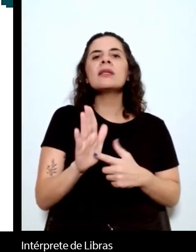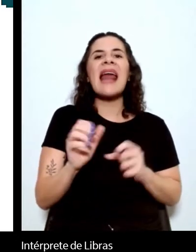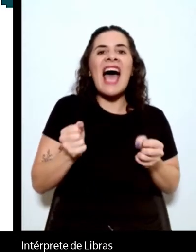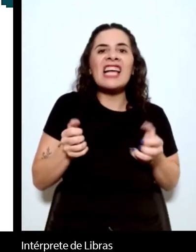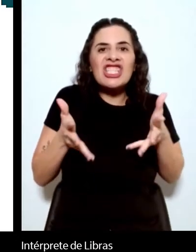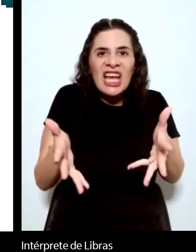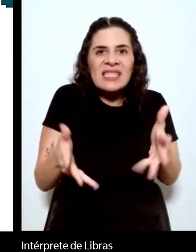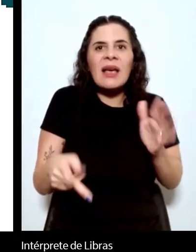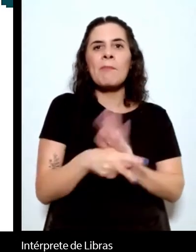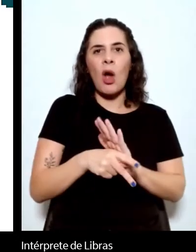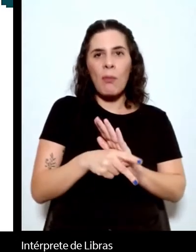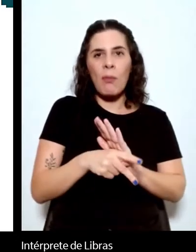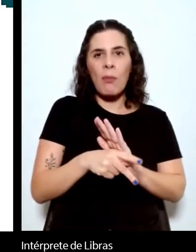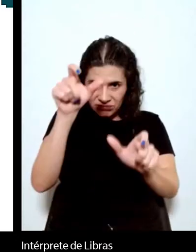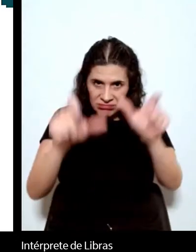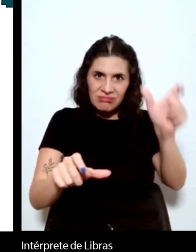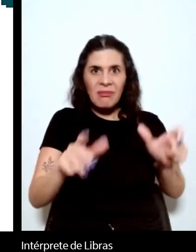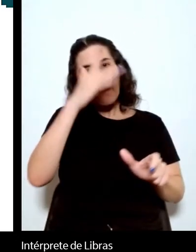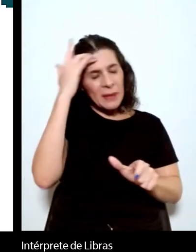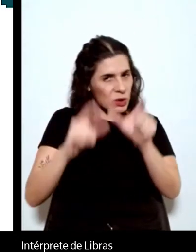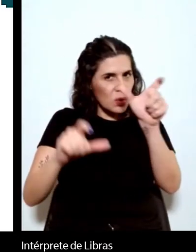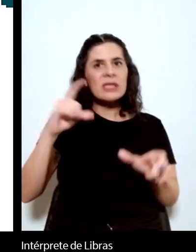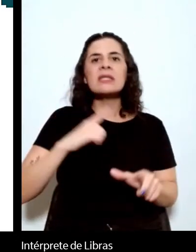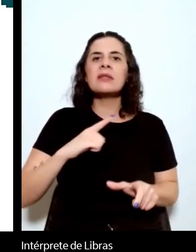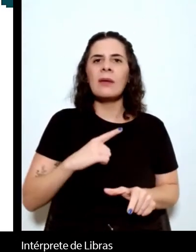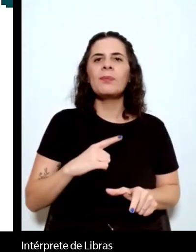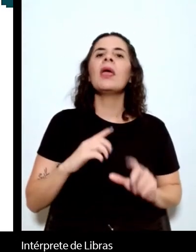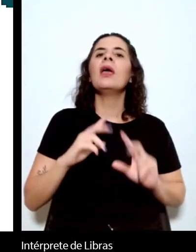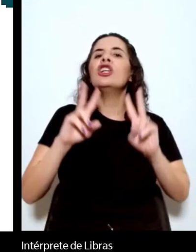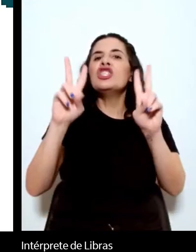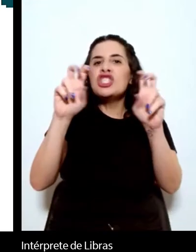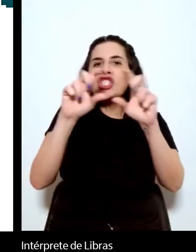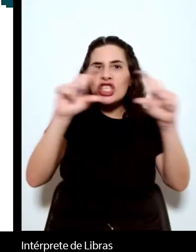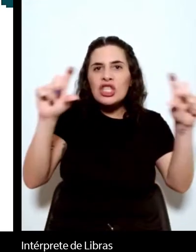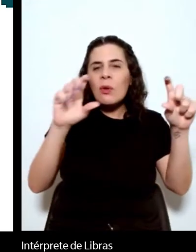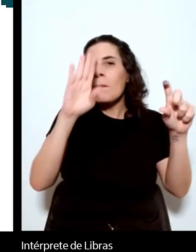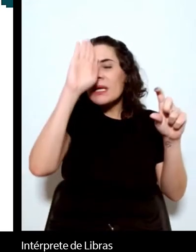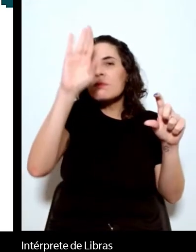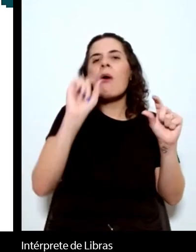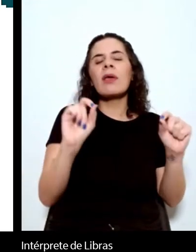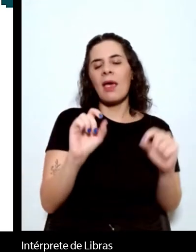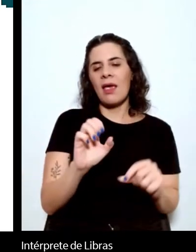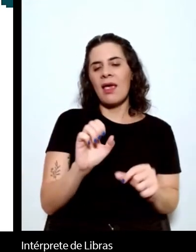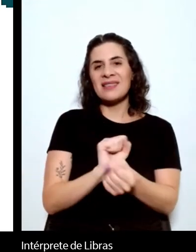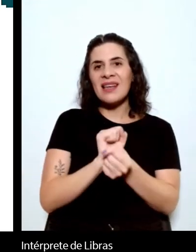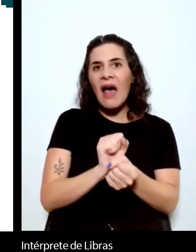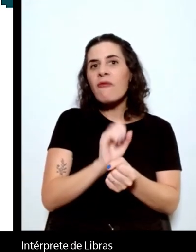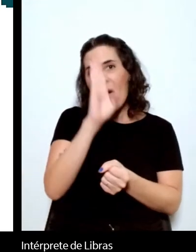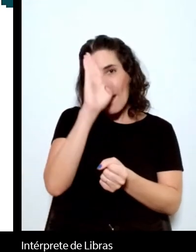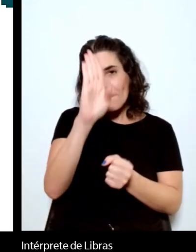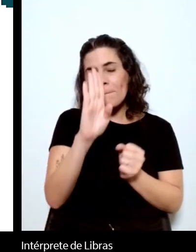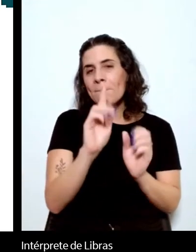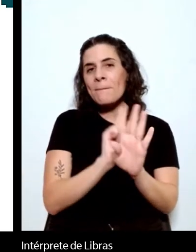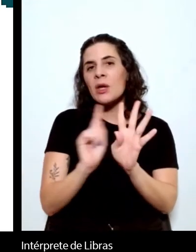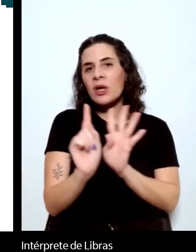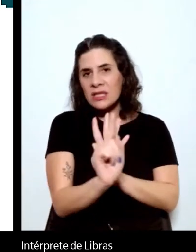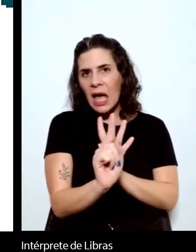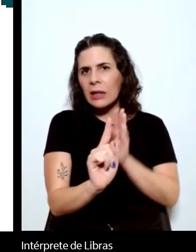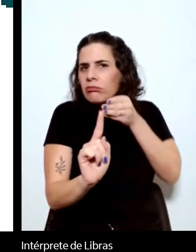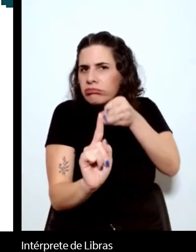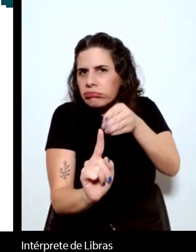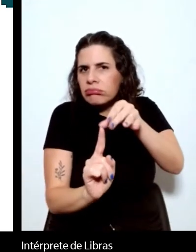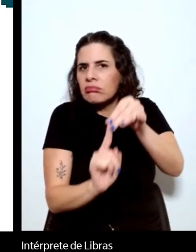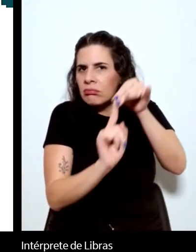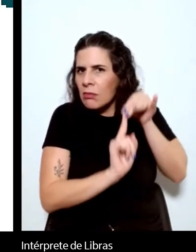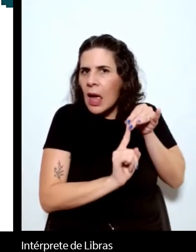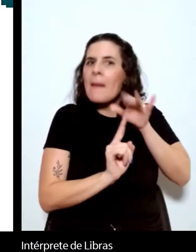títulos, os escravos são priorizados e o uso da voz narrativa branca não apaga as